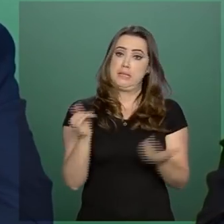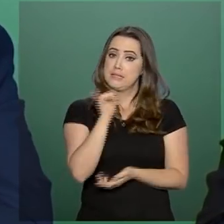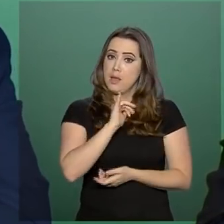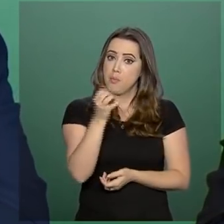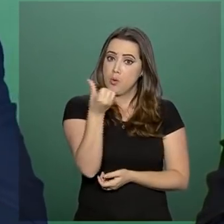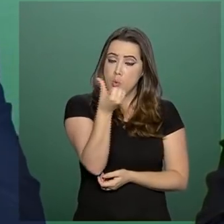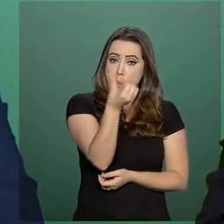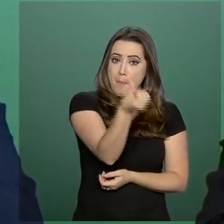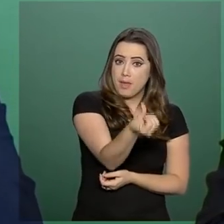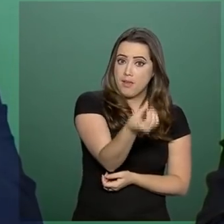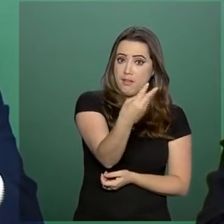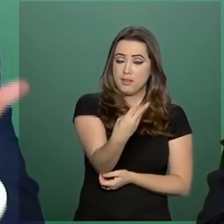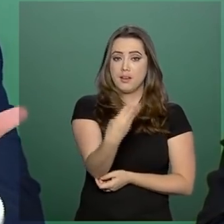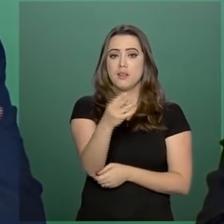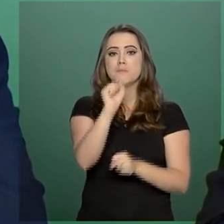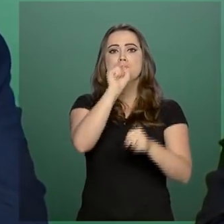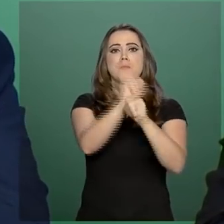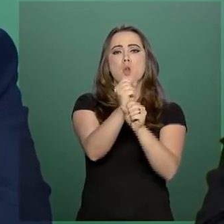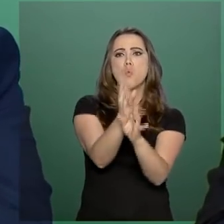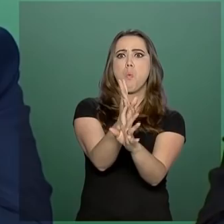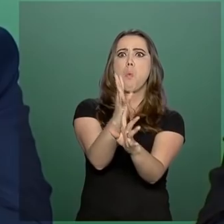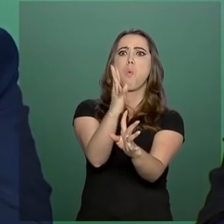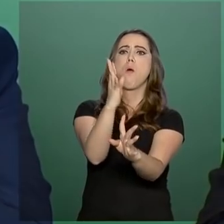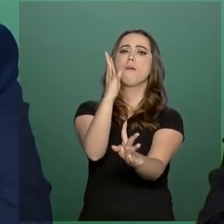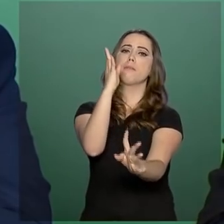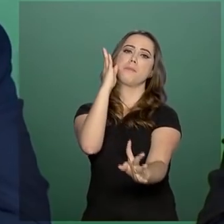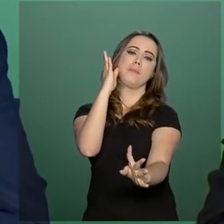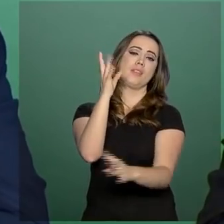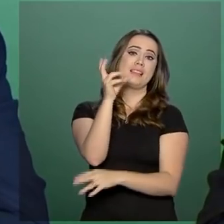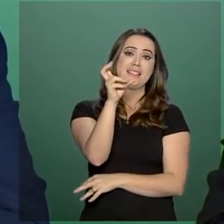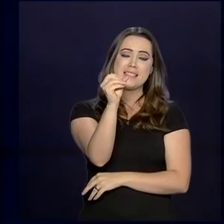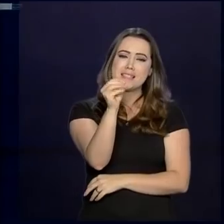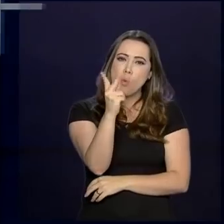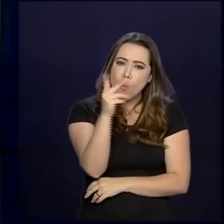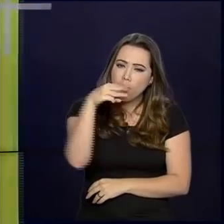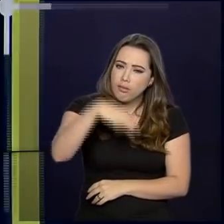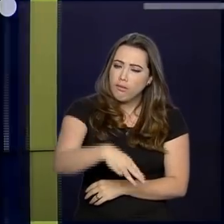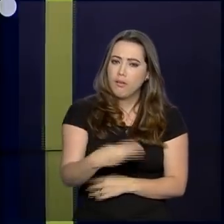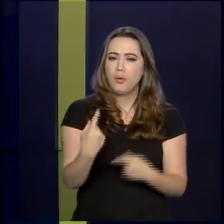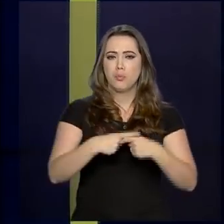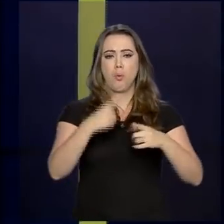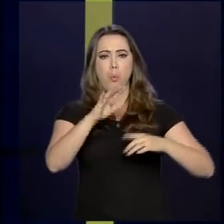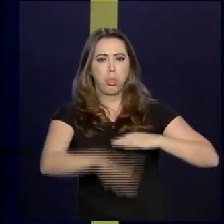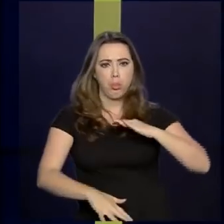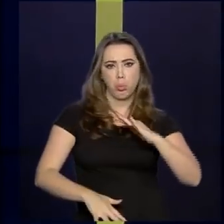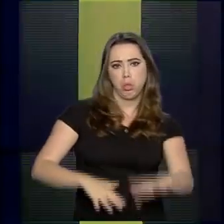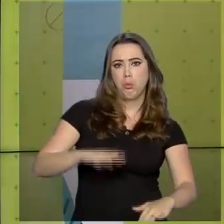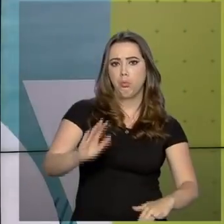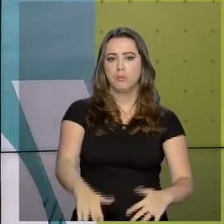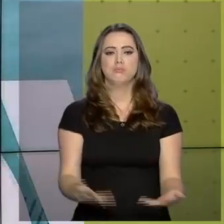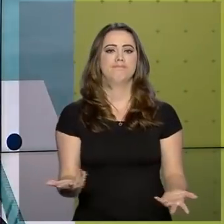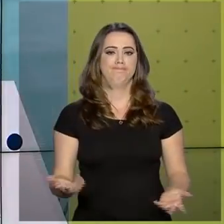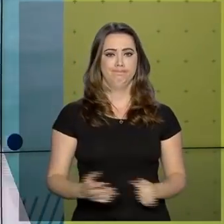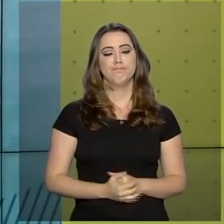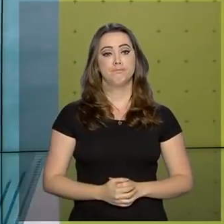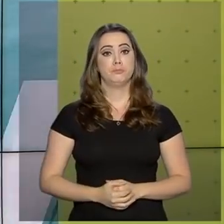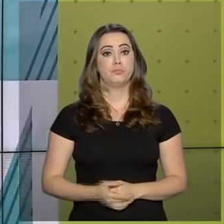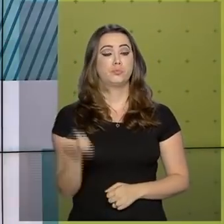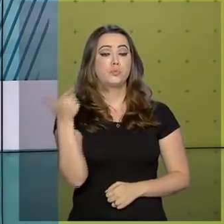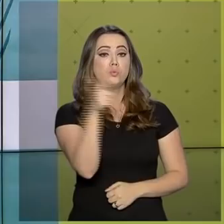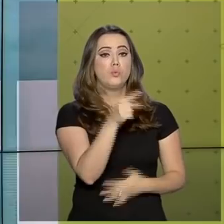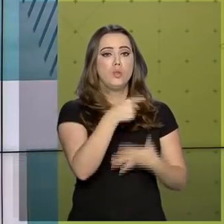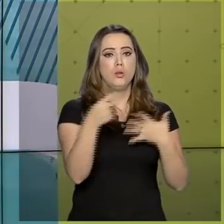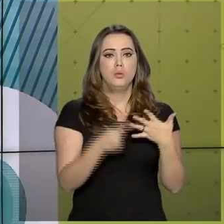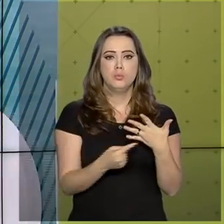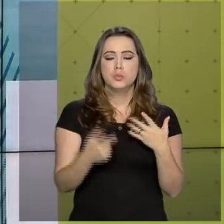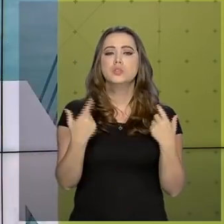Pará, com 50 quilômetros de fila devido a atoleiros. Uma outra medida anunciada é a exigência de